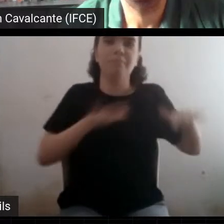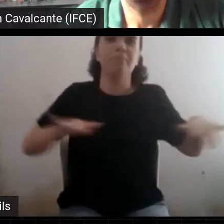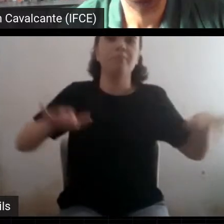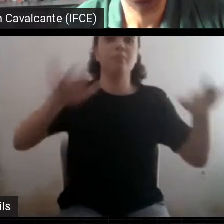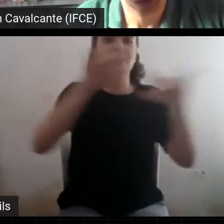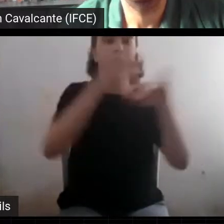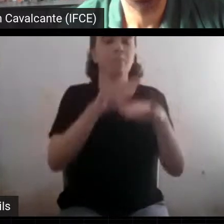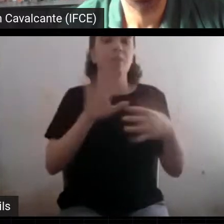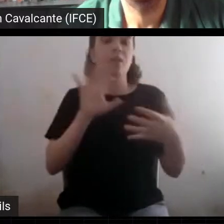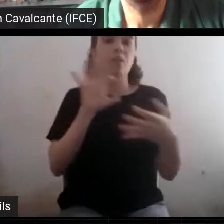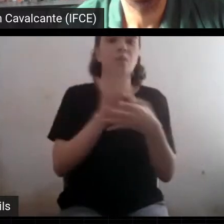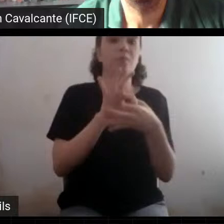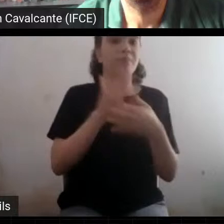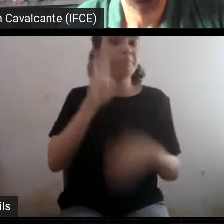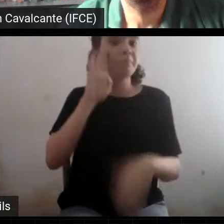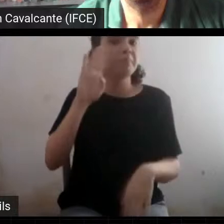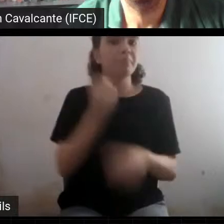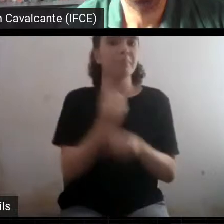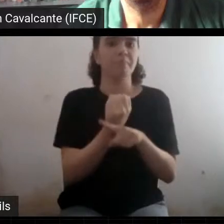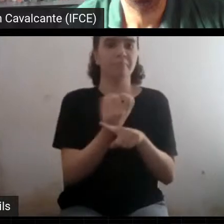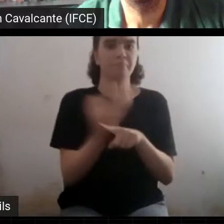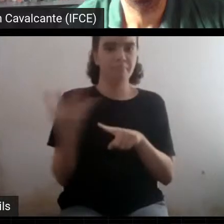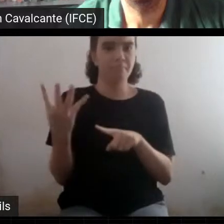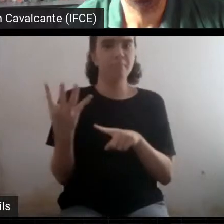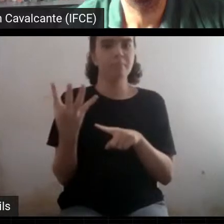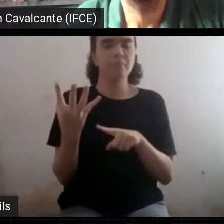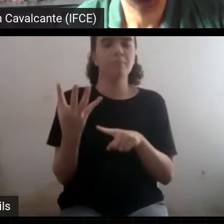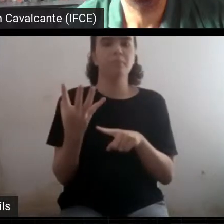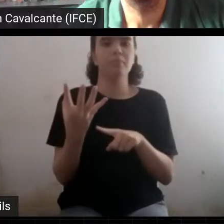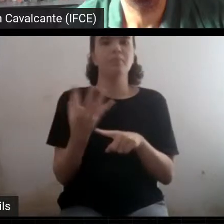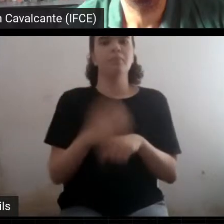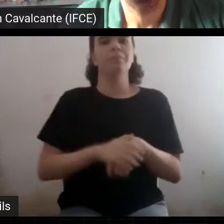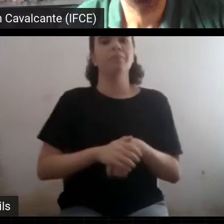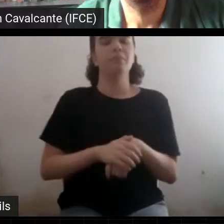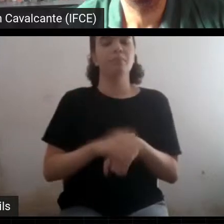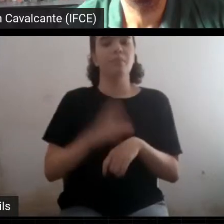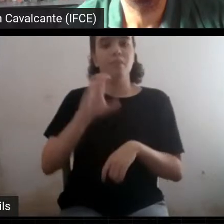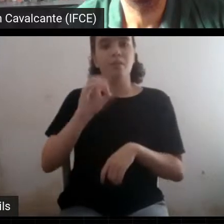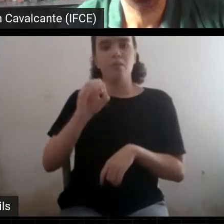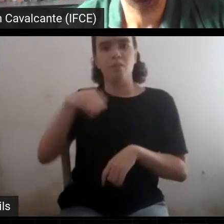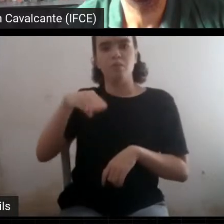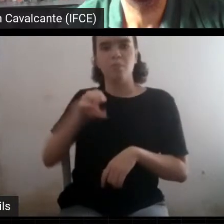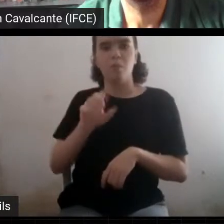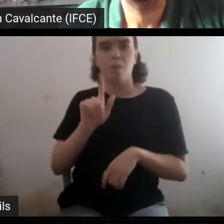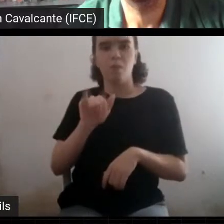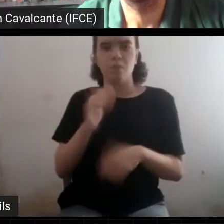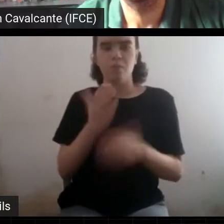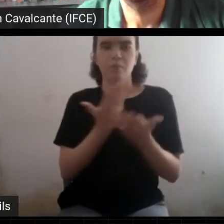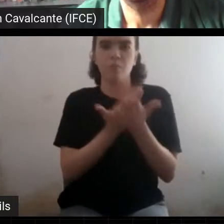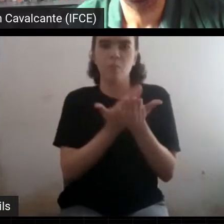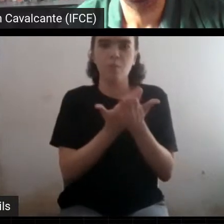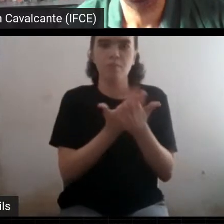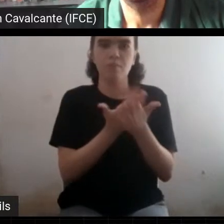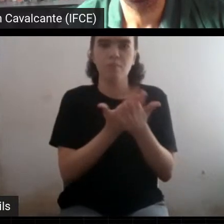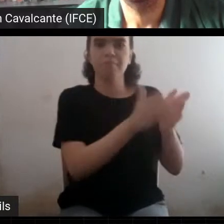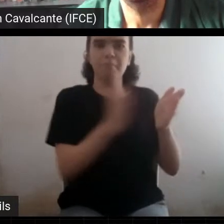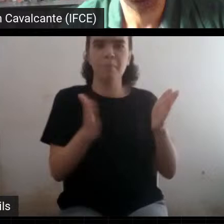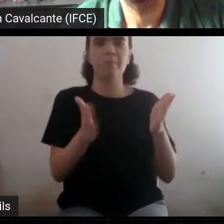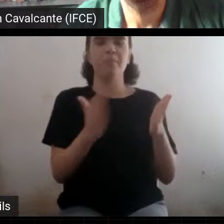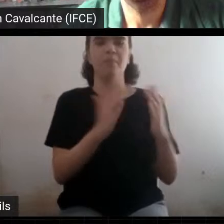importante lembrar que a cosmologia teve uma evolução desde os egípcios, chineses, babilônios, até os dias de hoje.